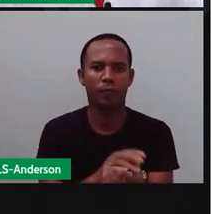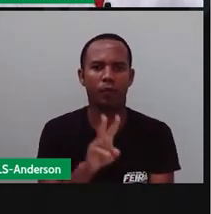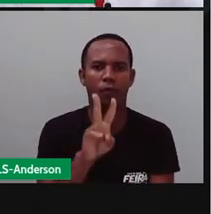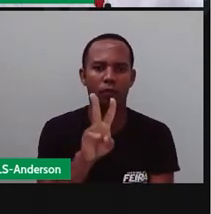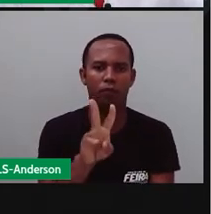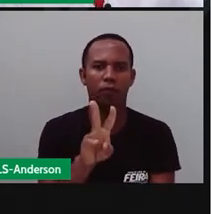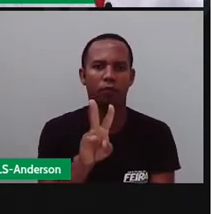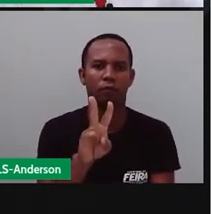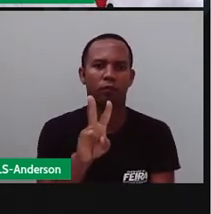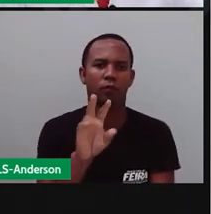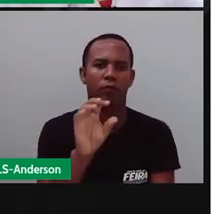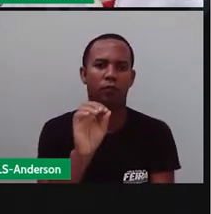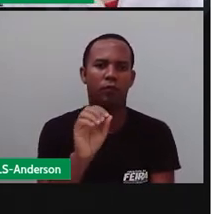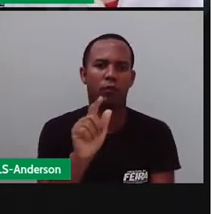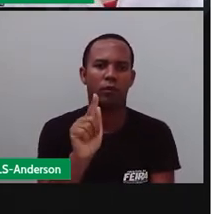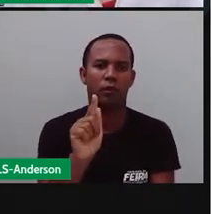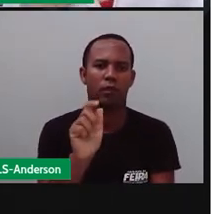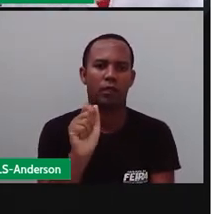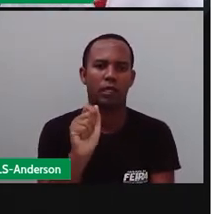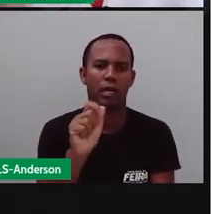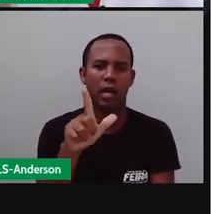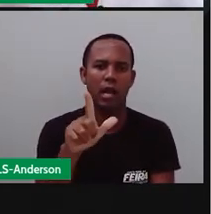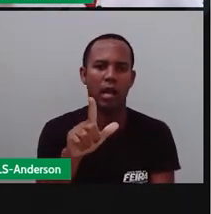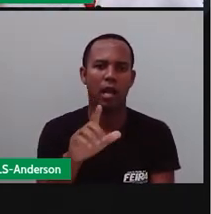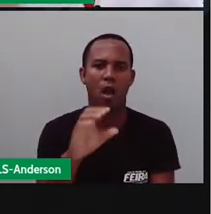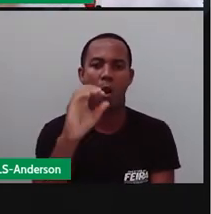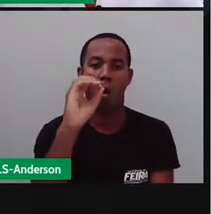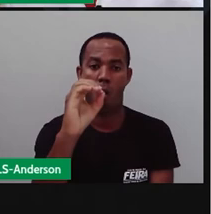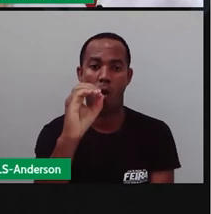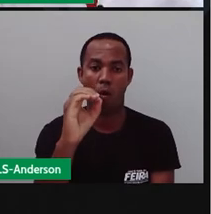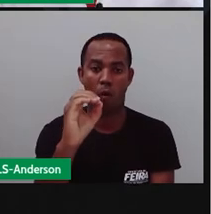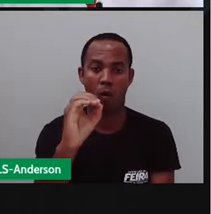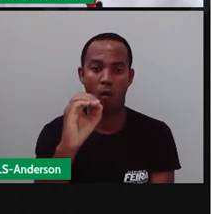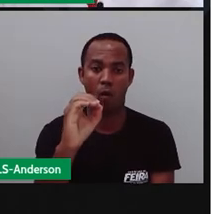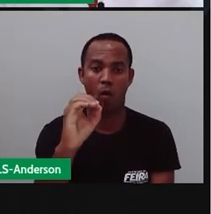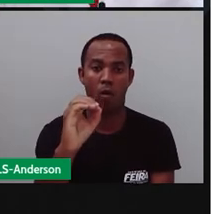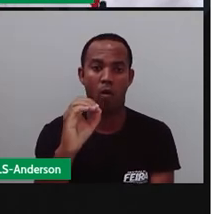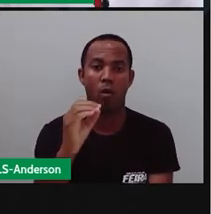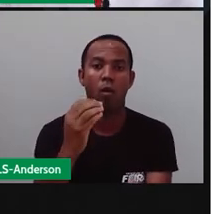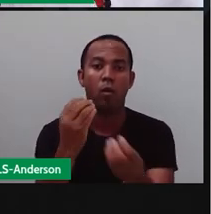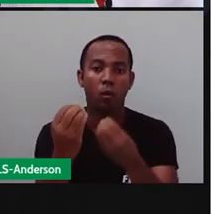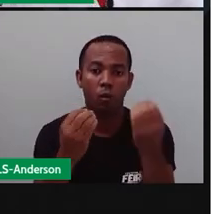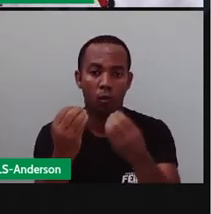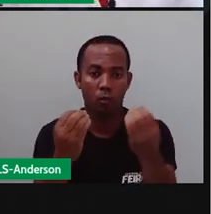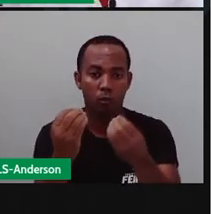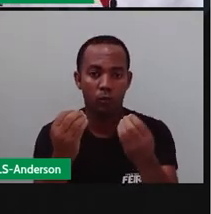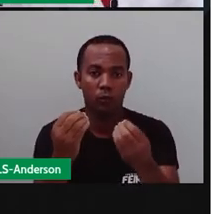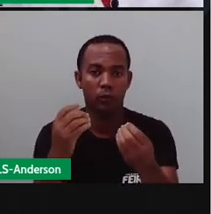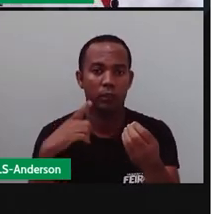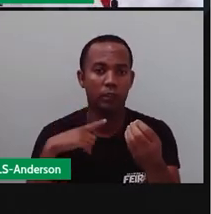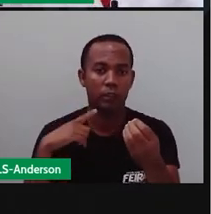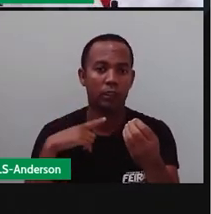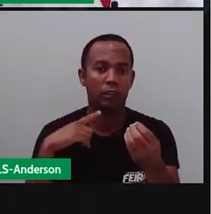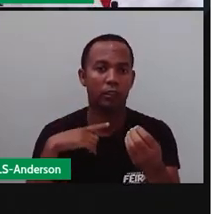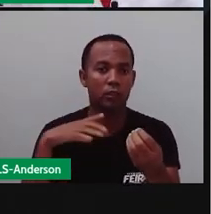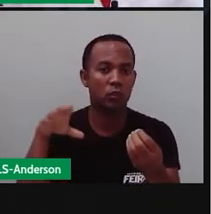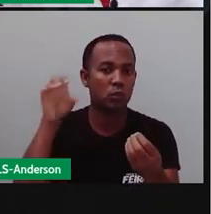vogal O, a gente sabe que as vogais são quem? A, E, I, O, U. Bom, tem sons o quê?